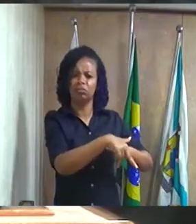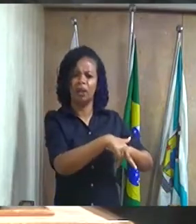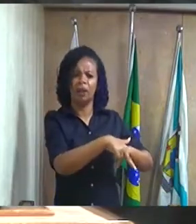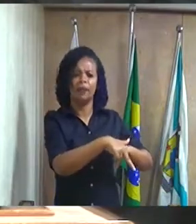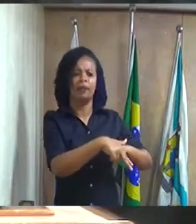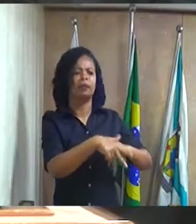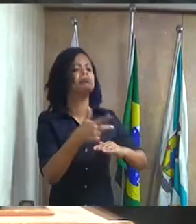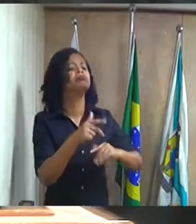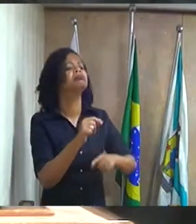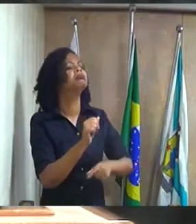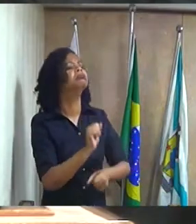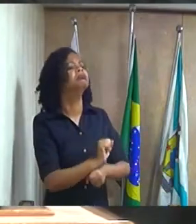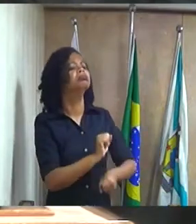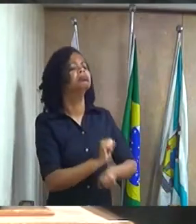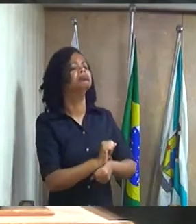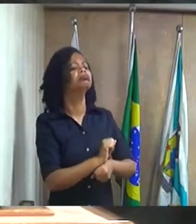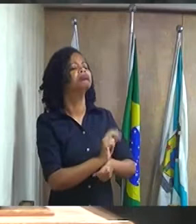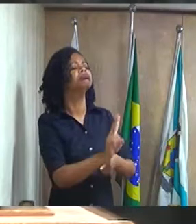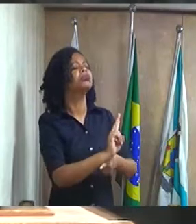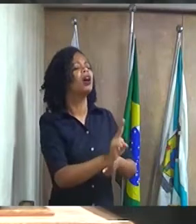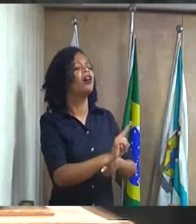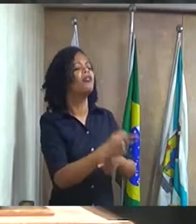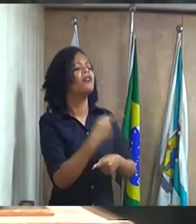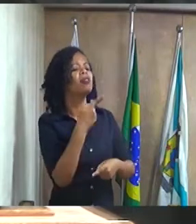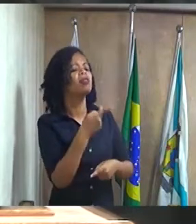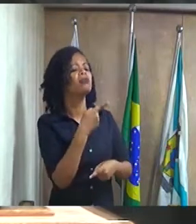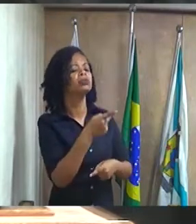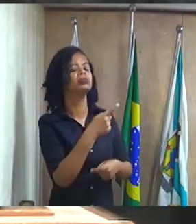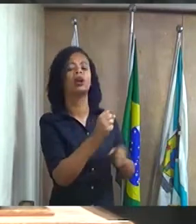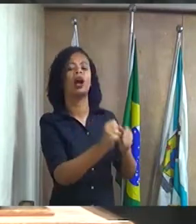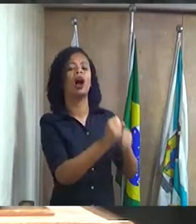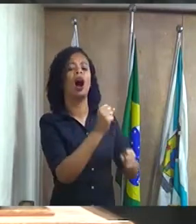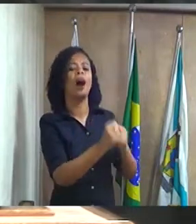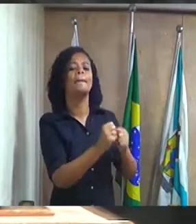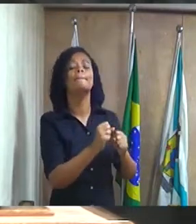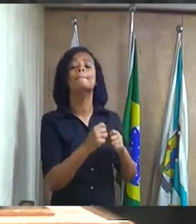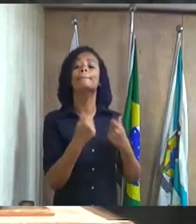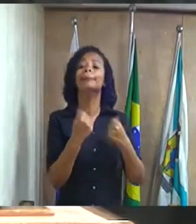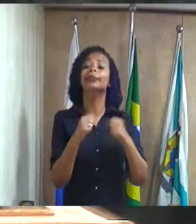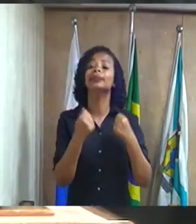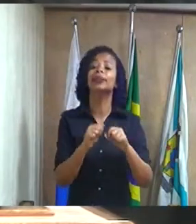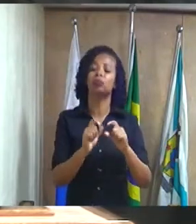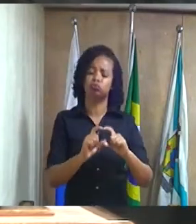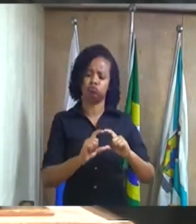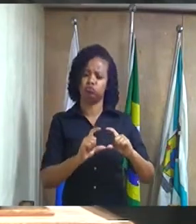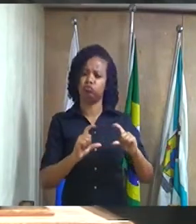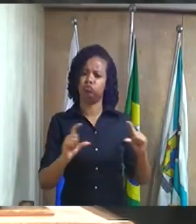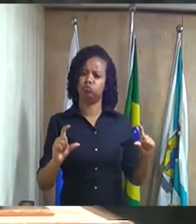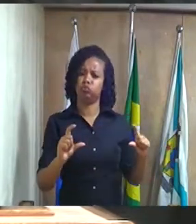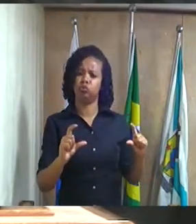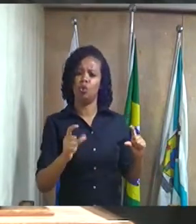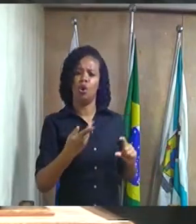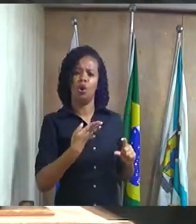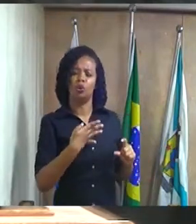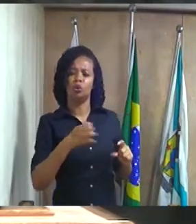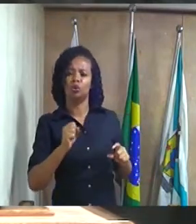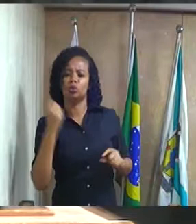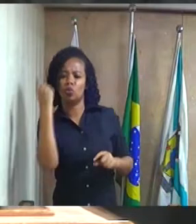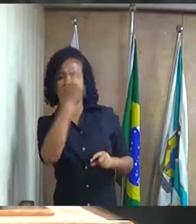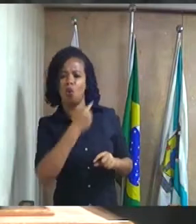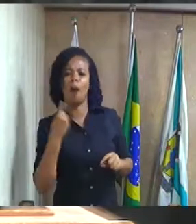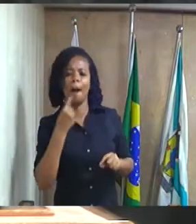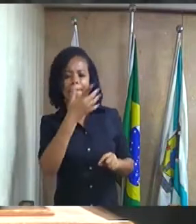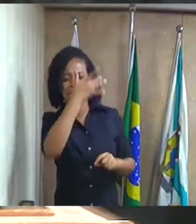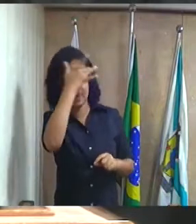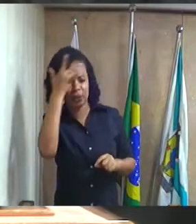veículo não mas que use pelo menos a prerrogativa de colocar aquele adesivo dando 48 horas para aquela pessoa